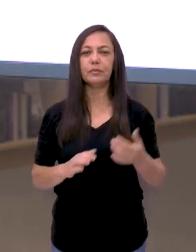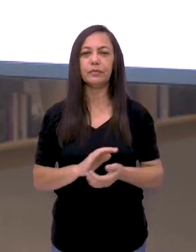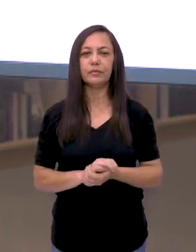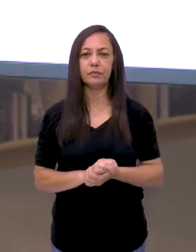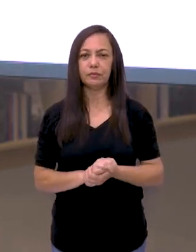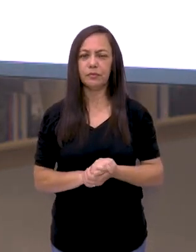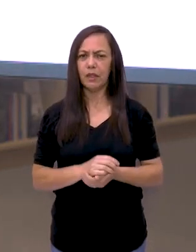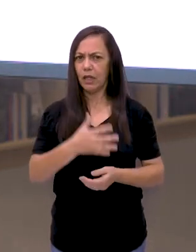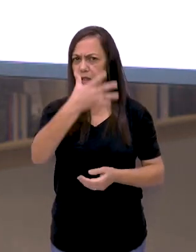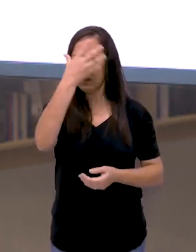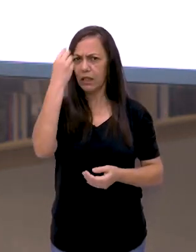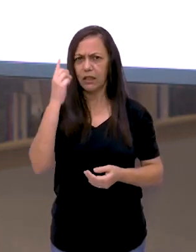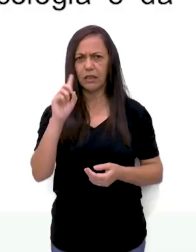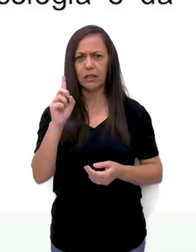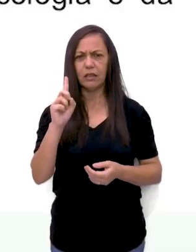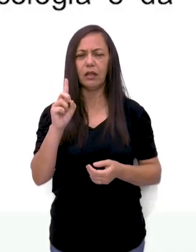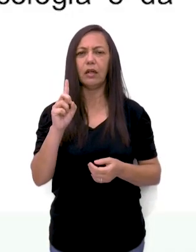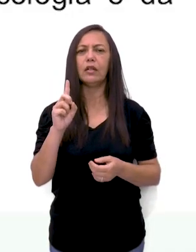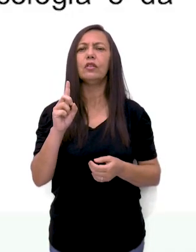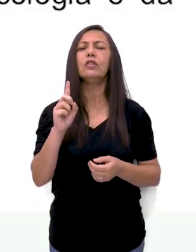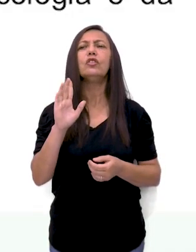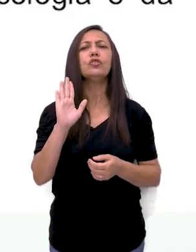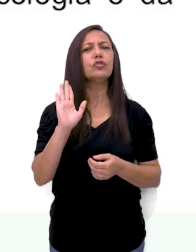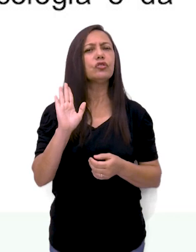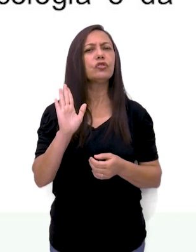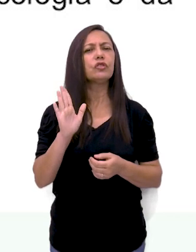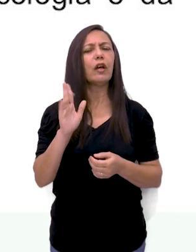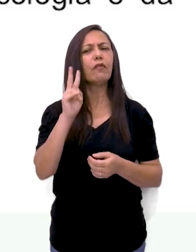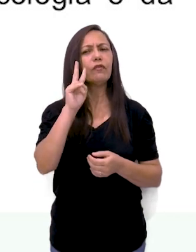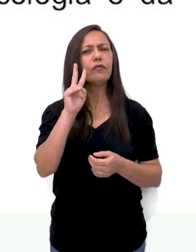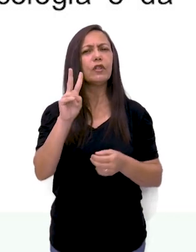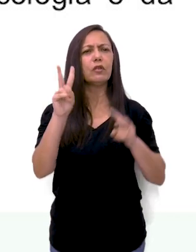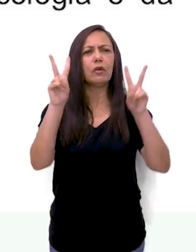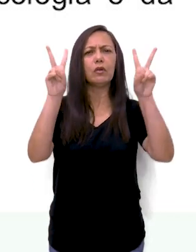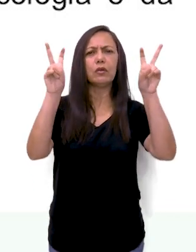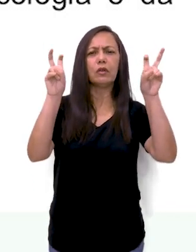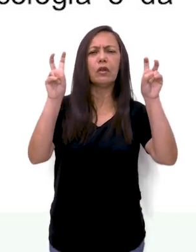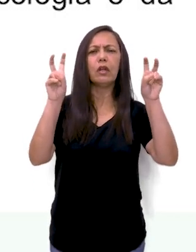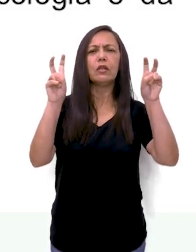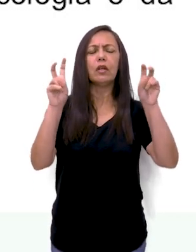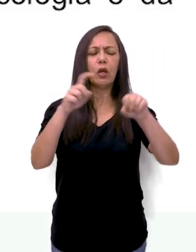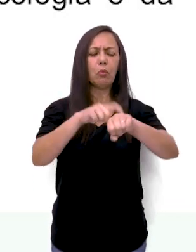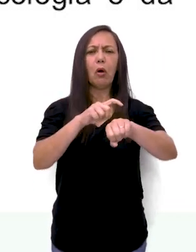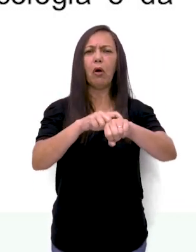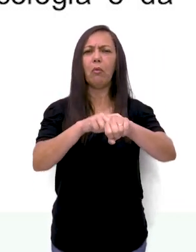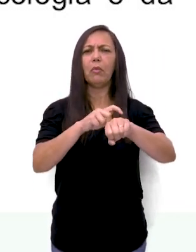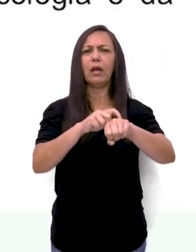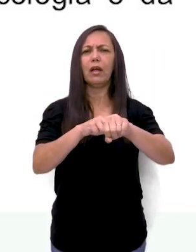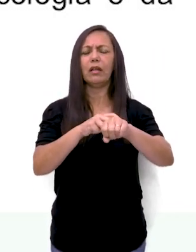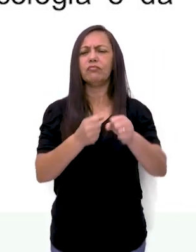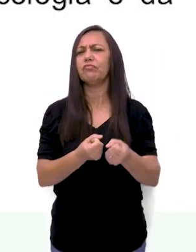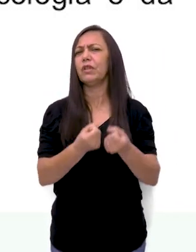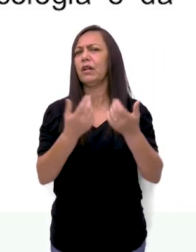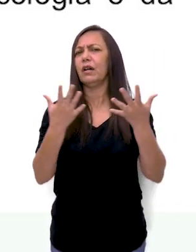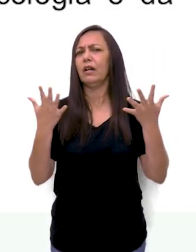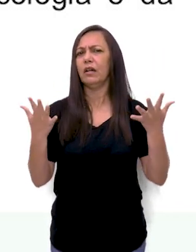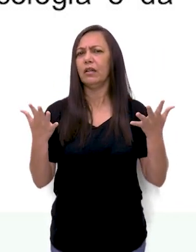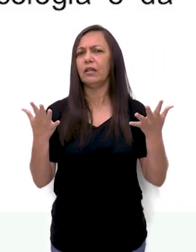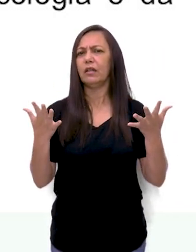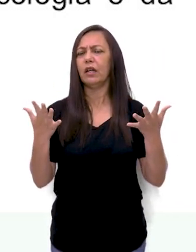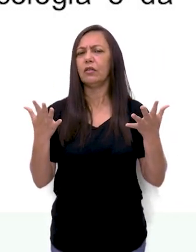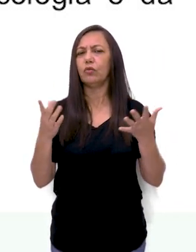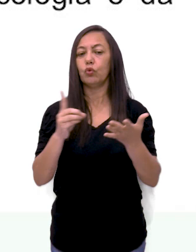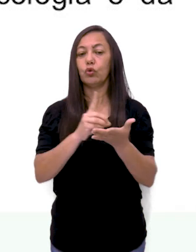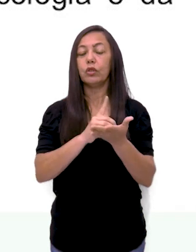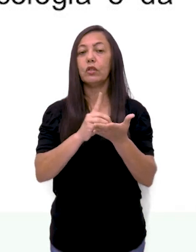Não esqueçam, você já escutou essa expressão em vários momentos da sua vida. Segundo o